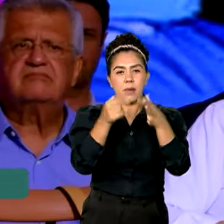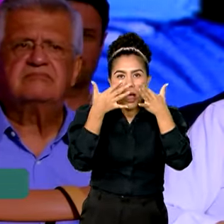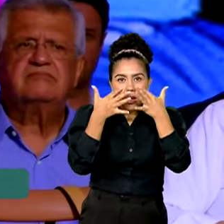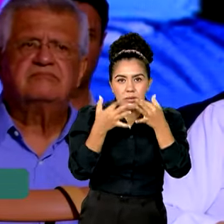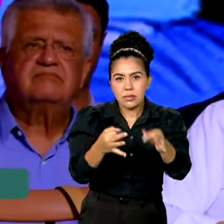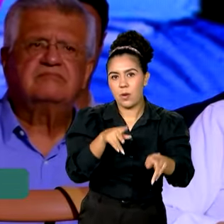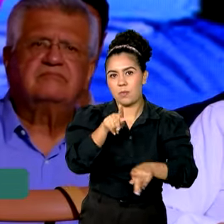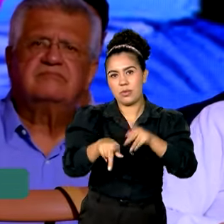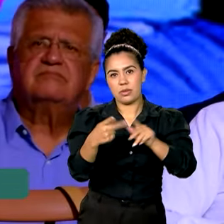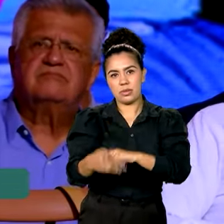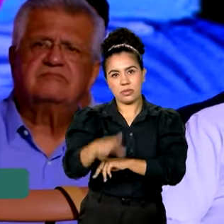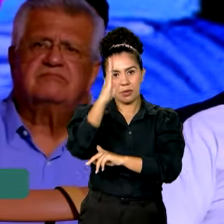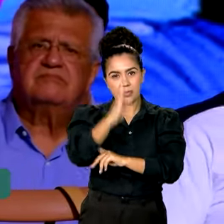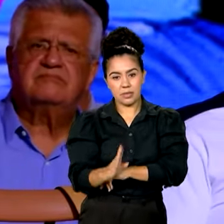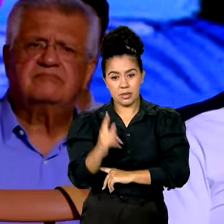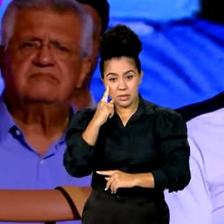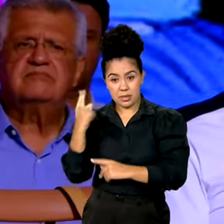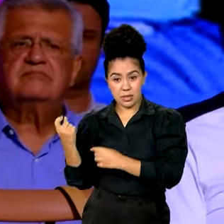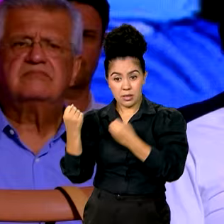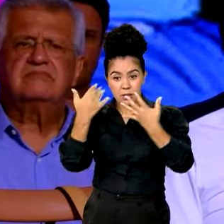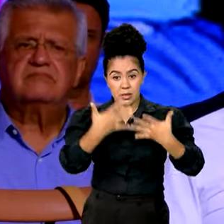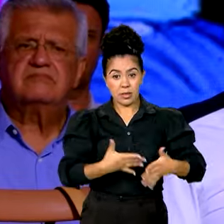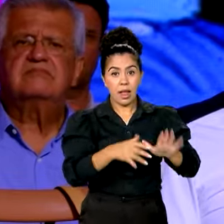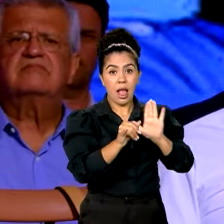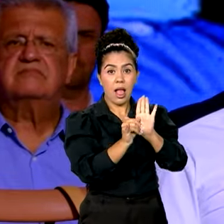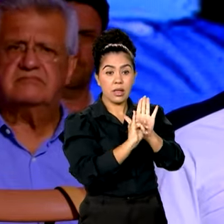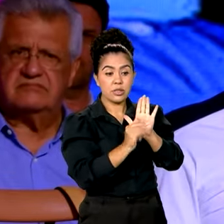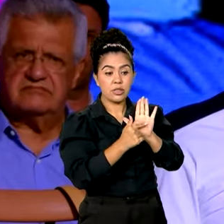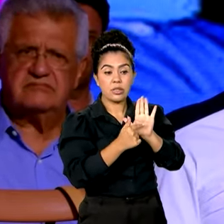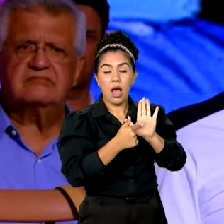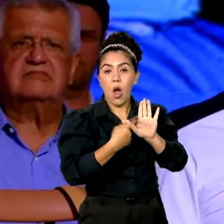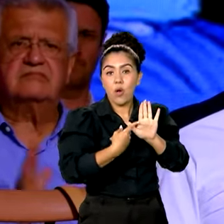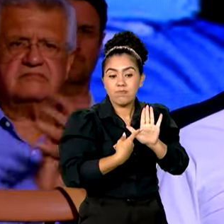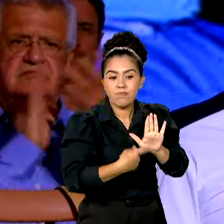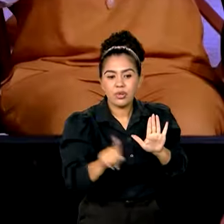O novo edital do Mais Médicos, que está saindo agora...